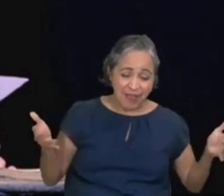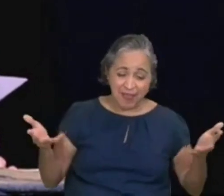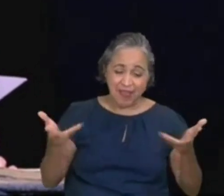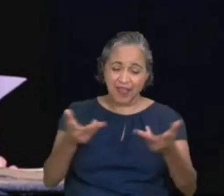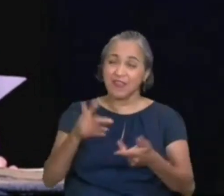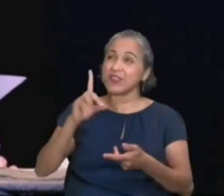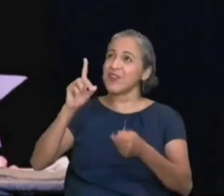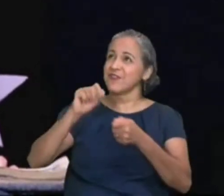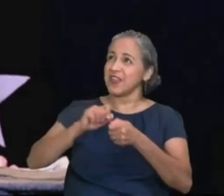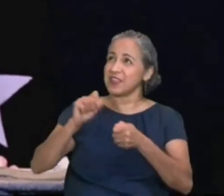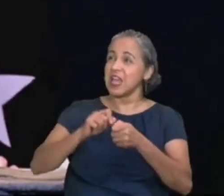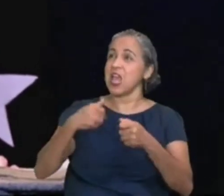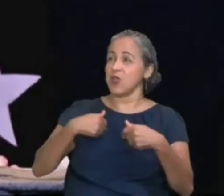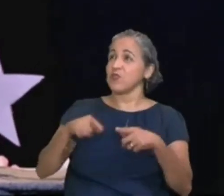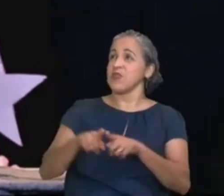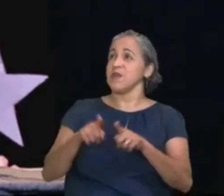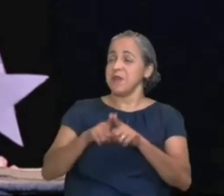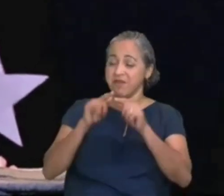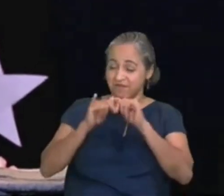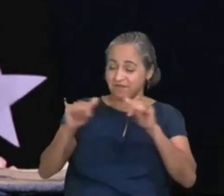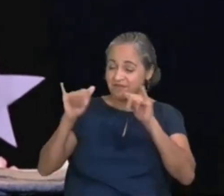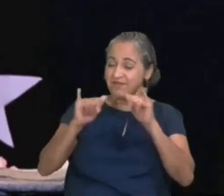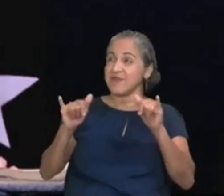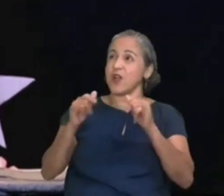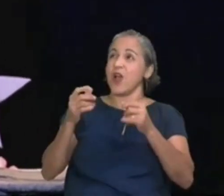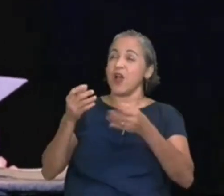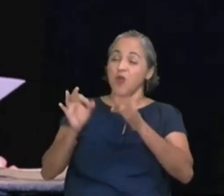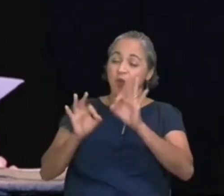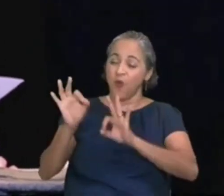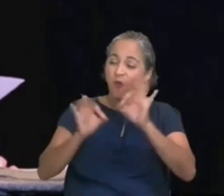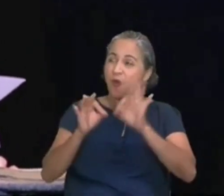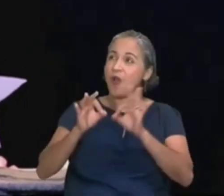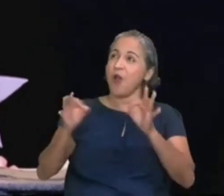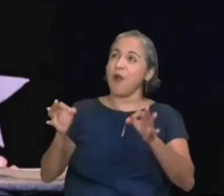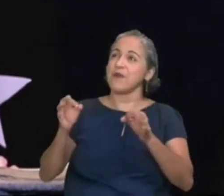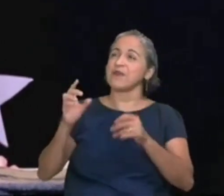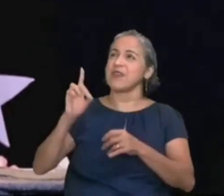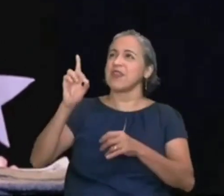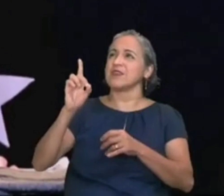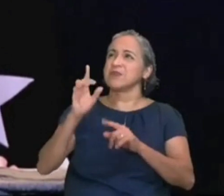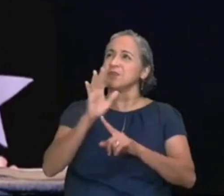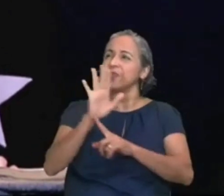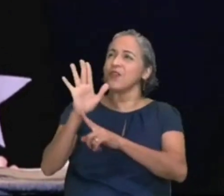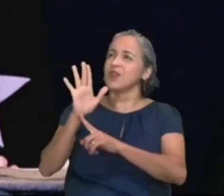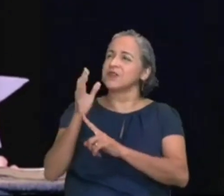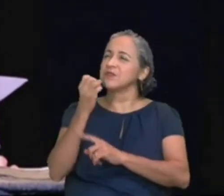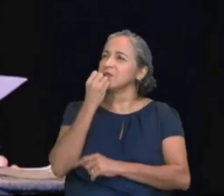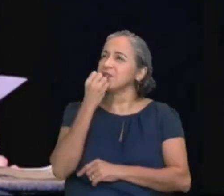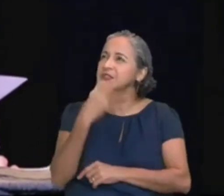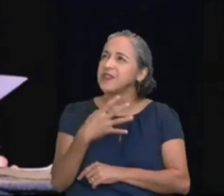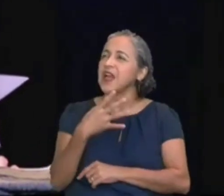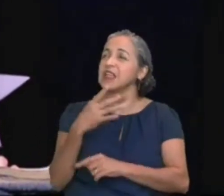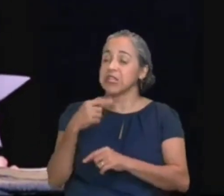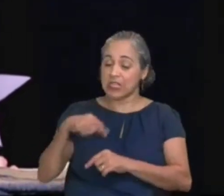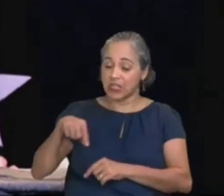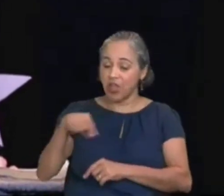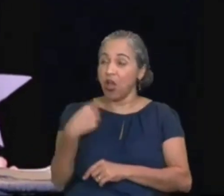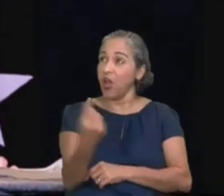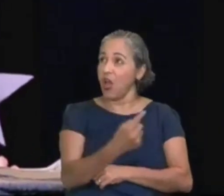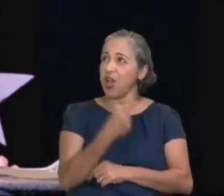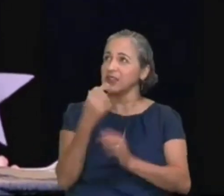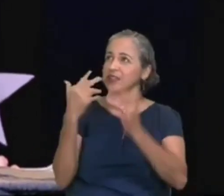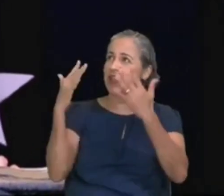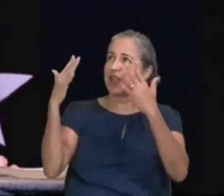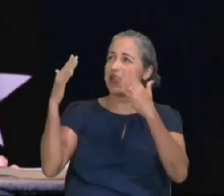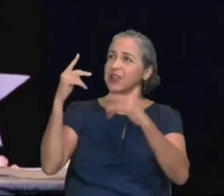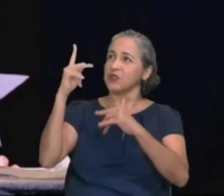eu falarei, das tuas grandes obras, comemorarão, a tua imensa bondade, e celebrarão, a tua justiça, o